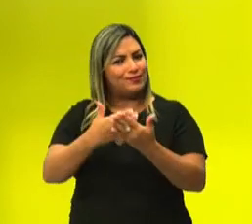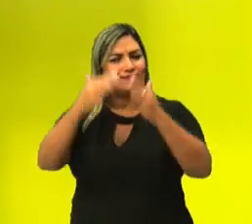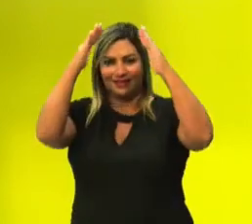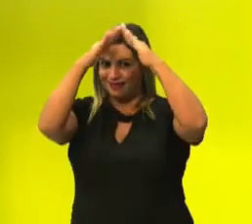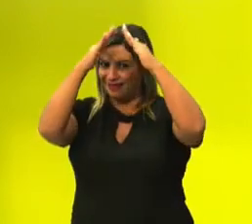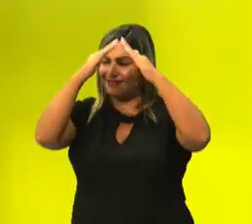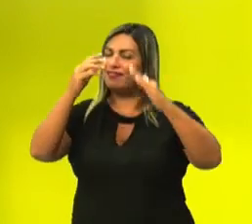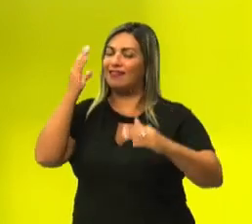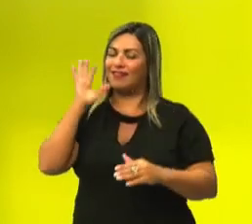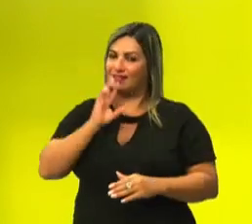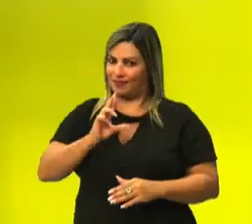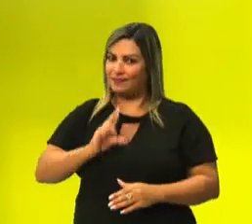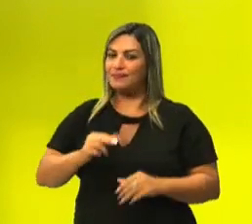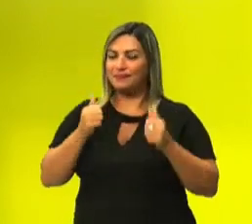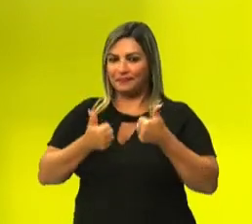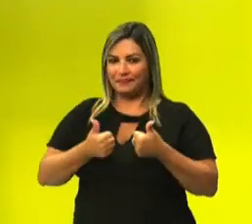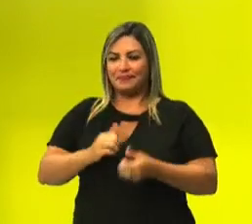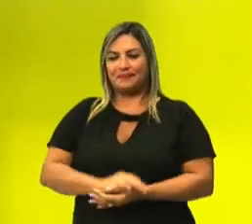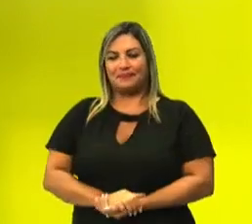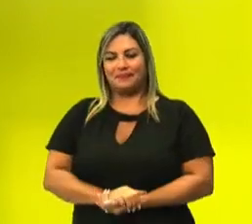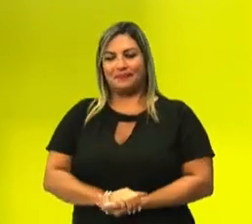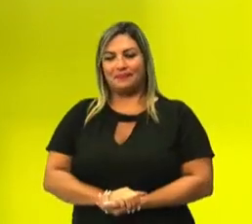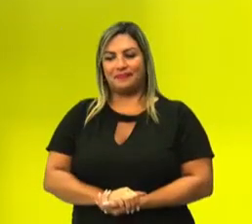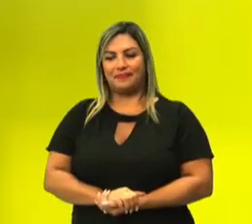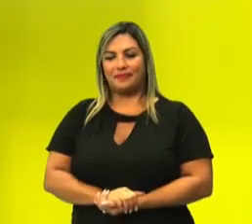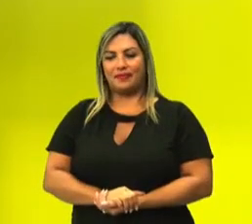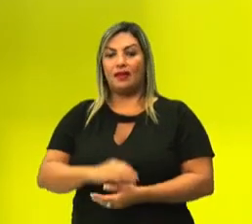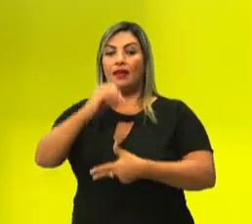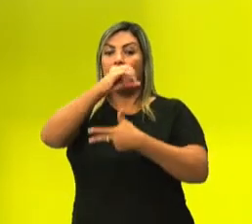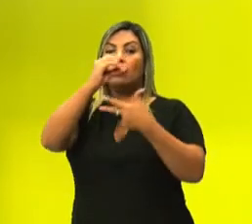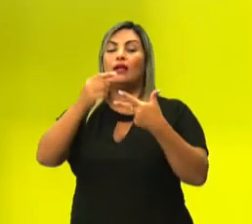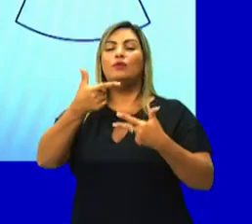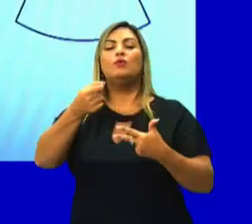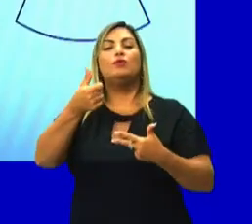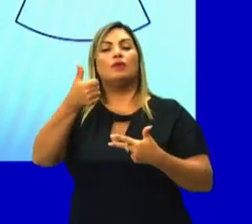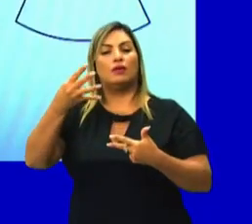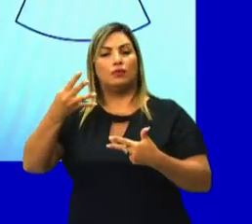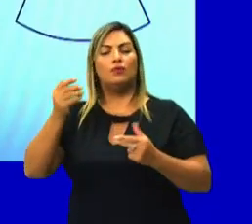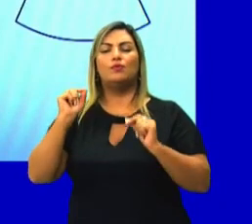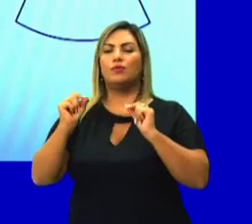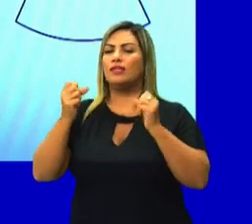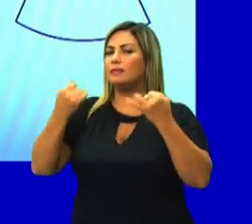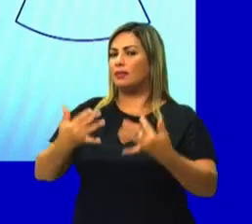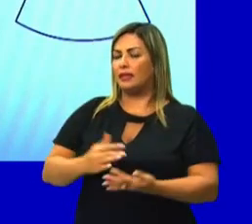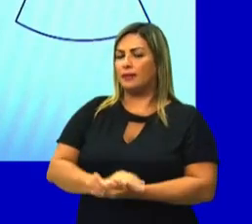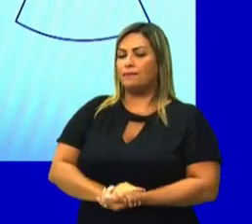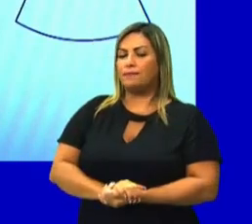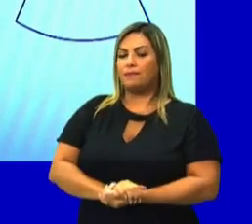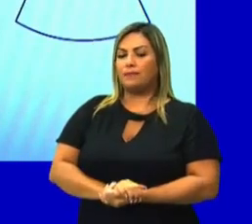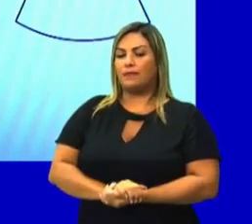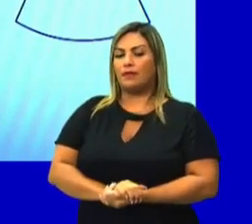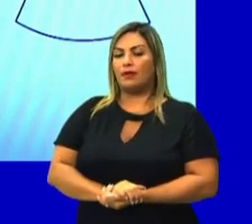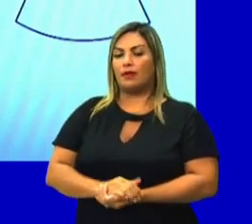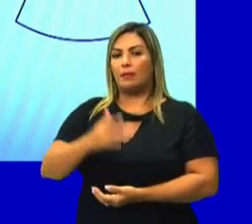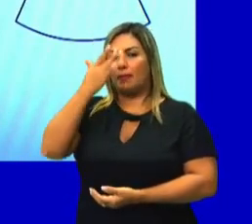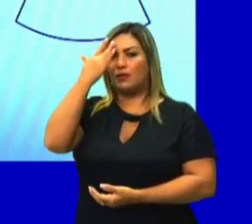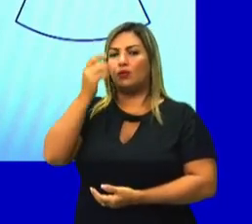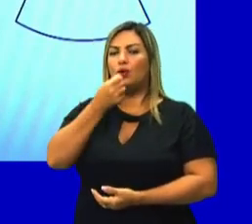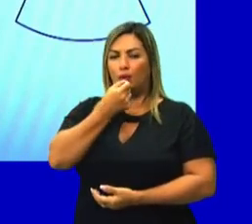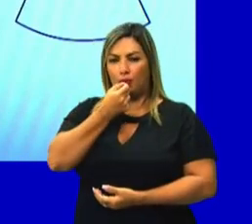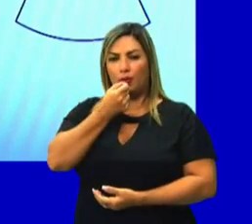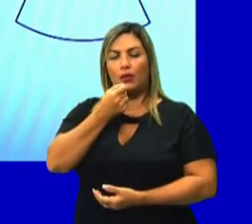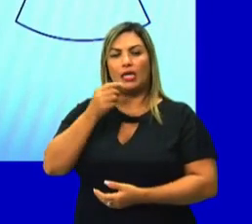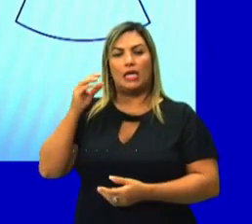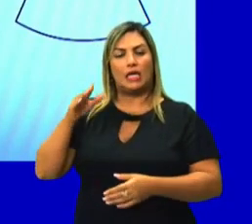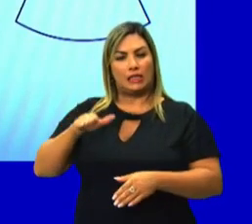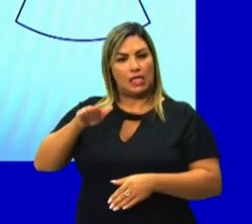estarem conseguindo resolver eles. O exercício é do ENEM de 2014 e é o seguinte. O sinalizador de trânsito tem o formato de